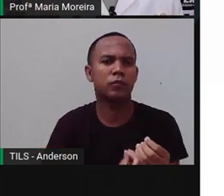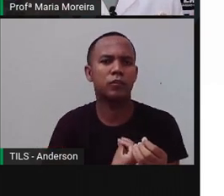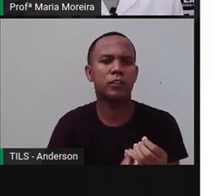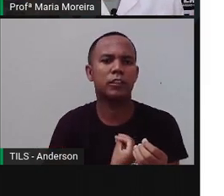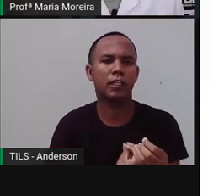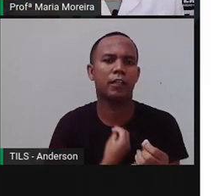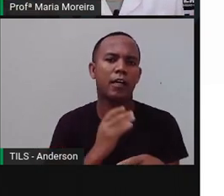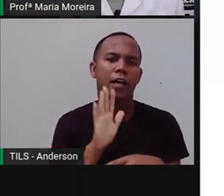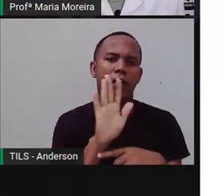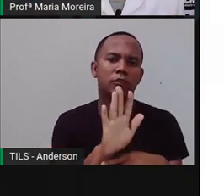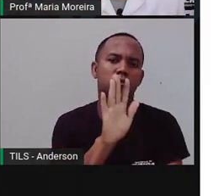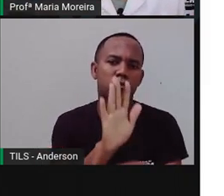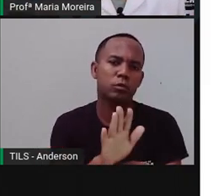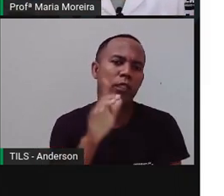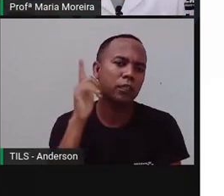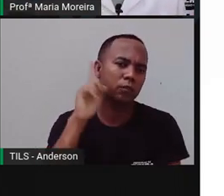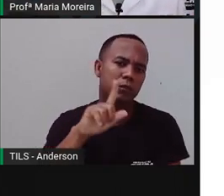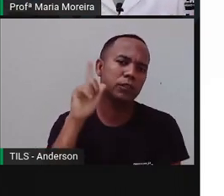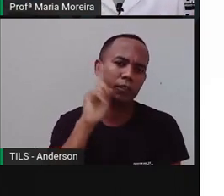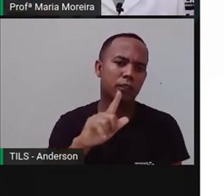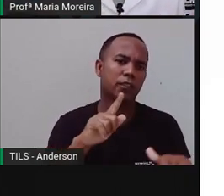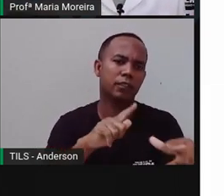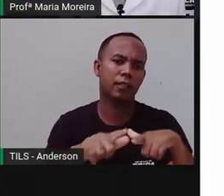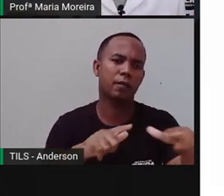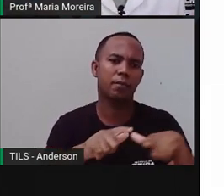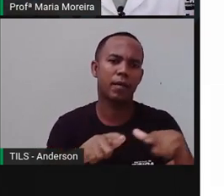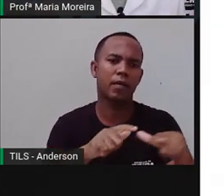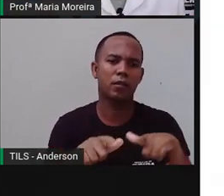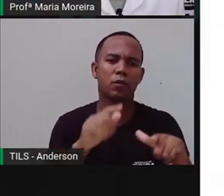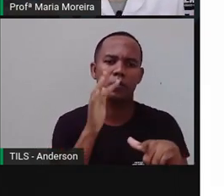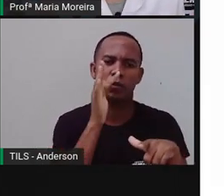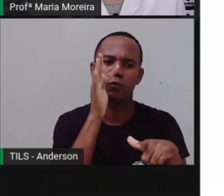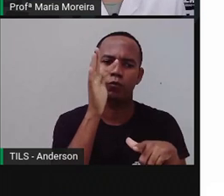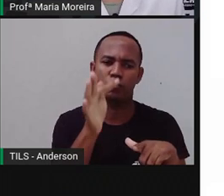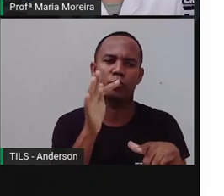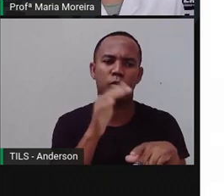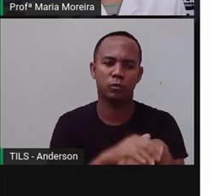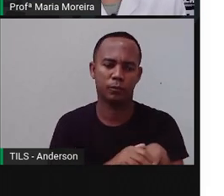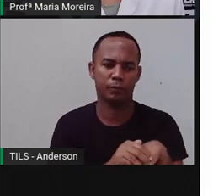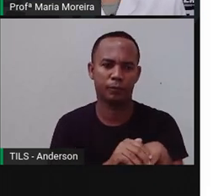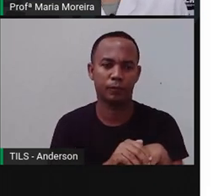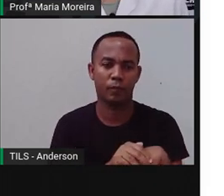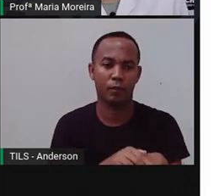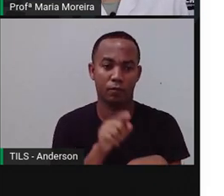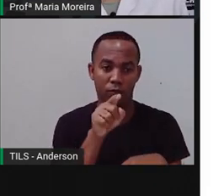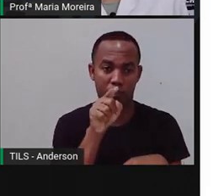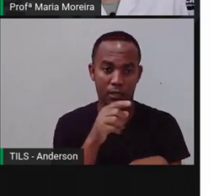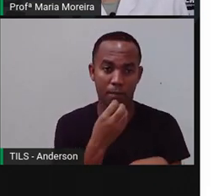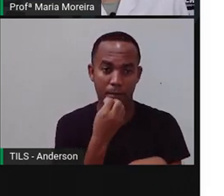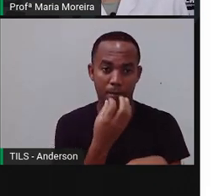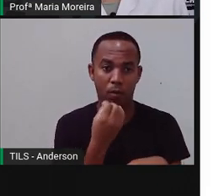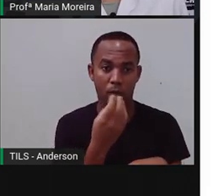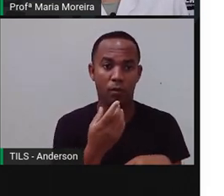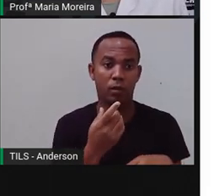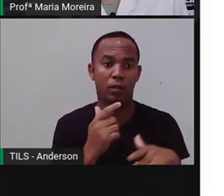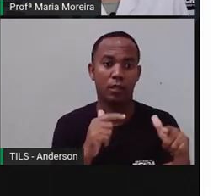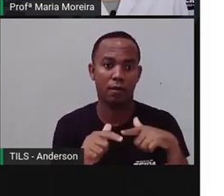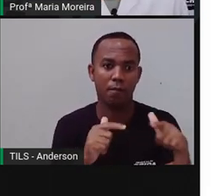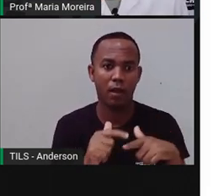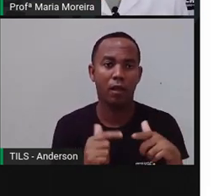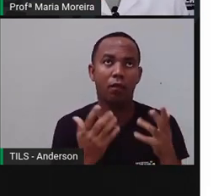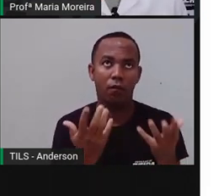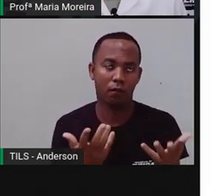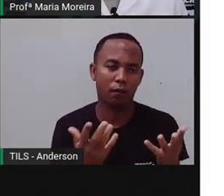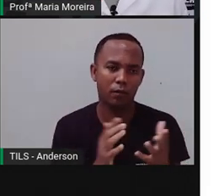Nos ajudar a conseguir um emprego e ser o quê? Um profissional competente, um bom profissional. Certo?